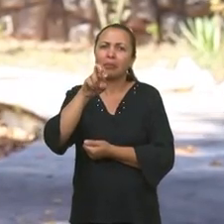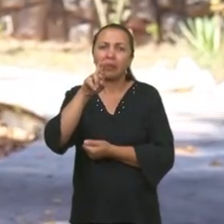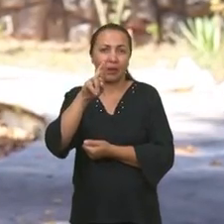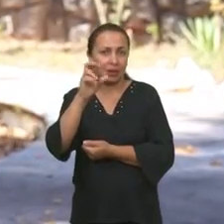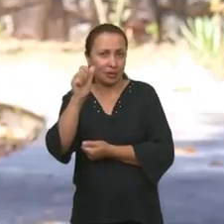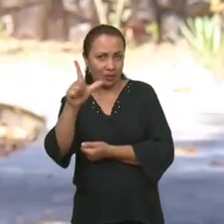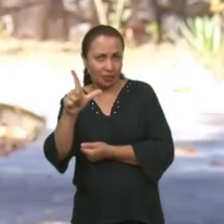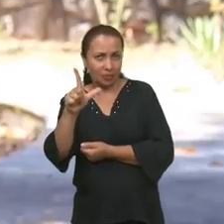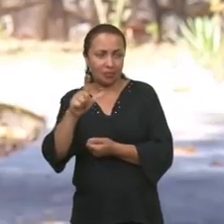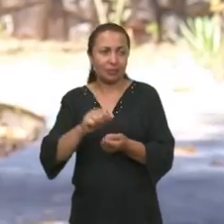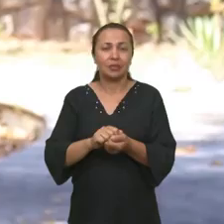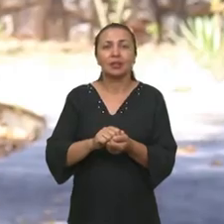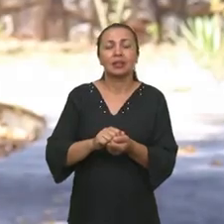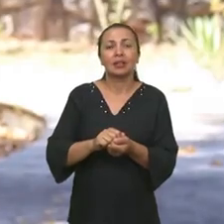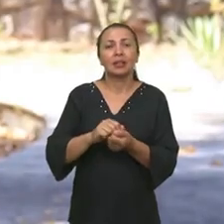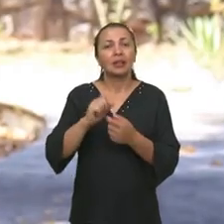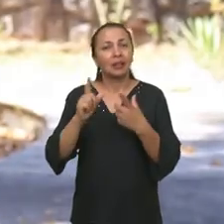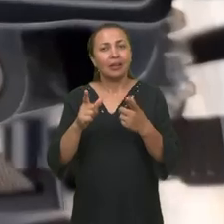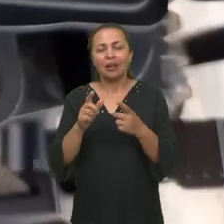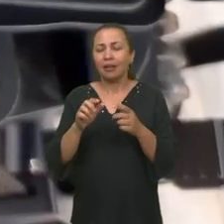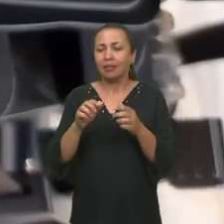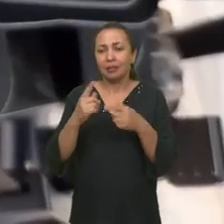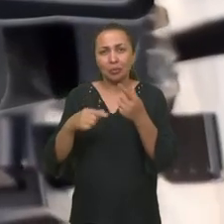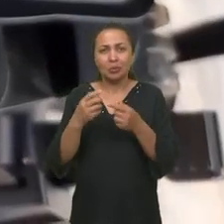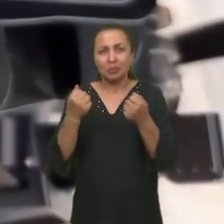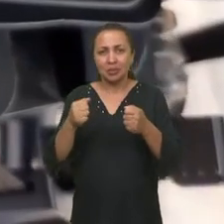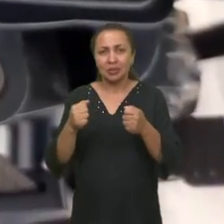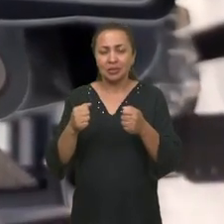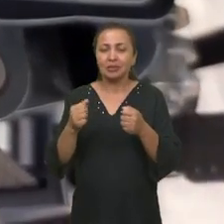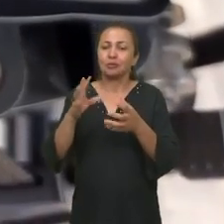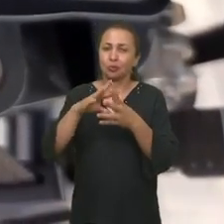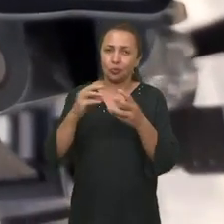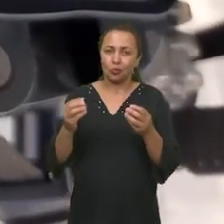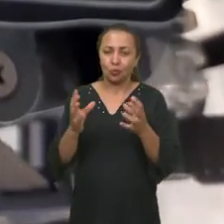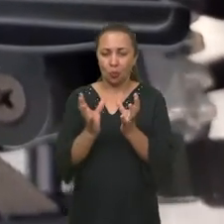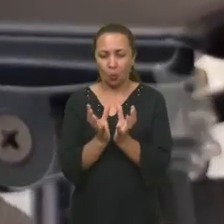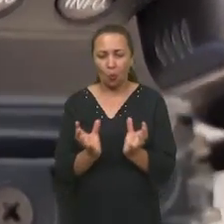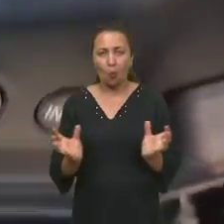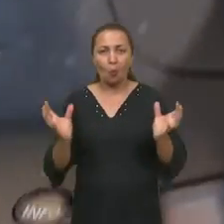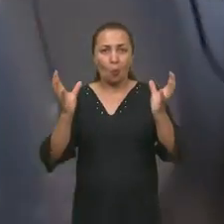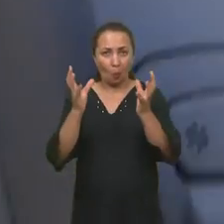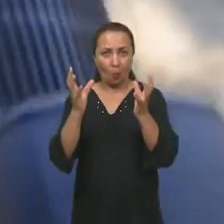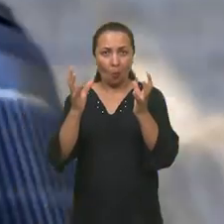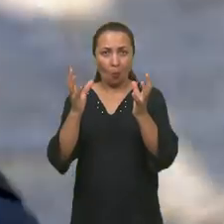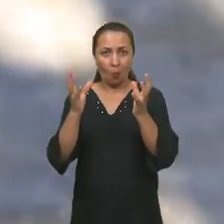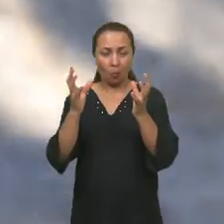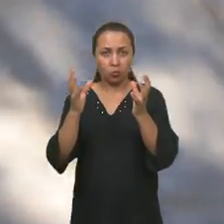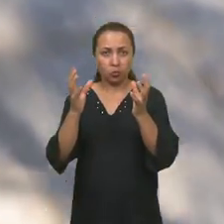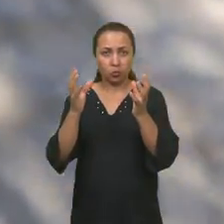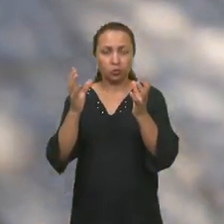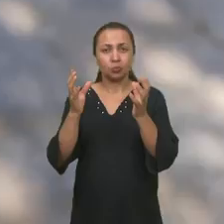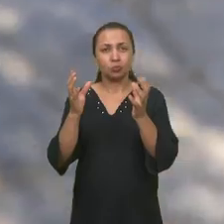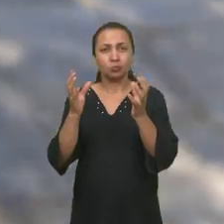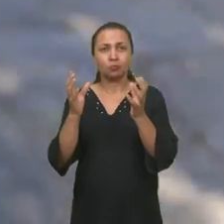uma água de melhor qualidade. Essa água precisa ser remineralizada. Mas algo muito simples. O simples fato, se você colocar em